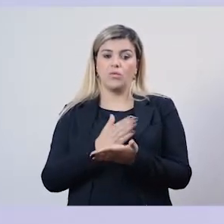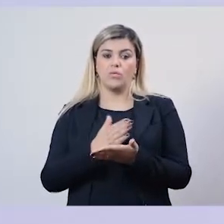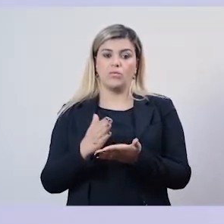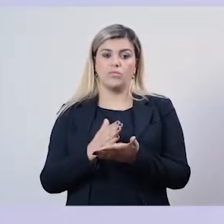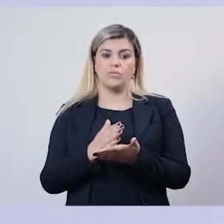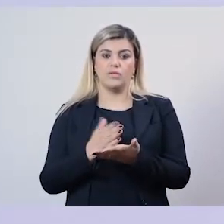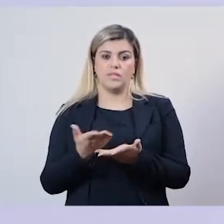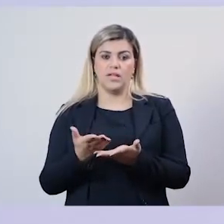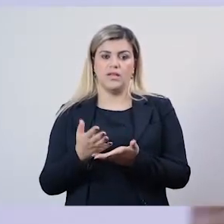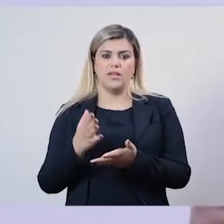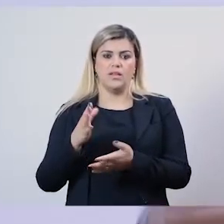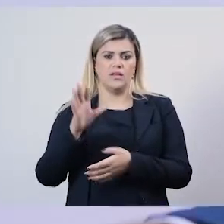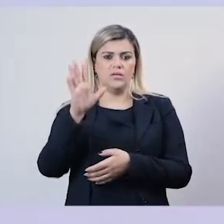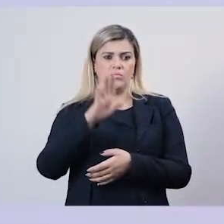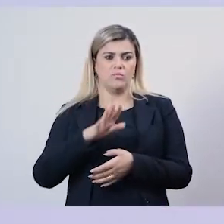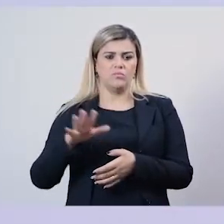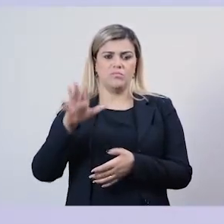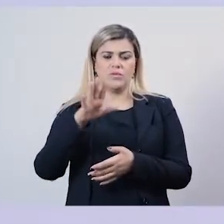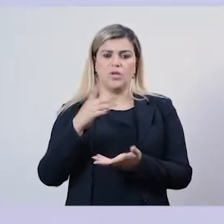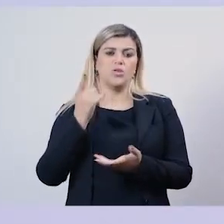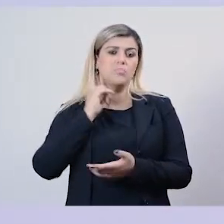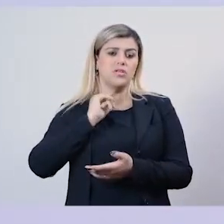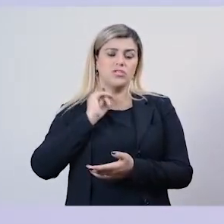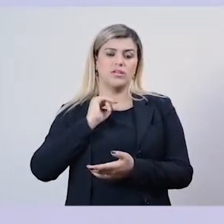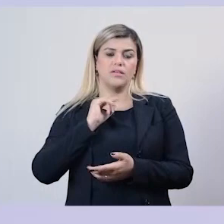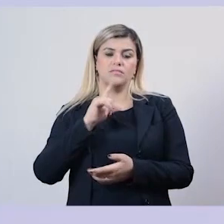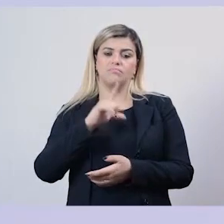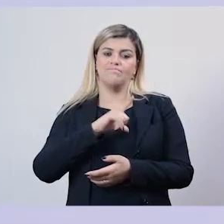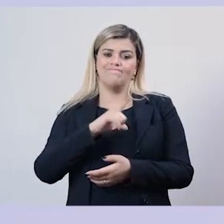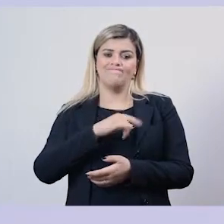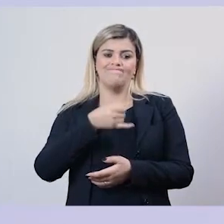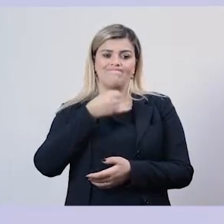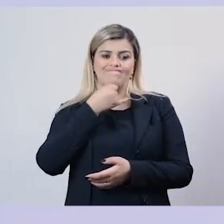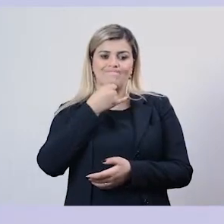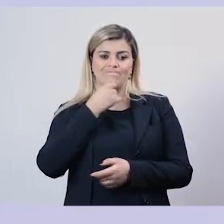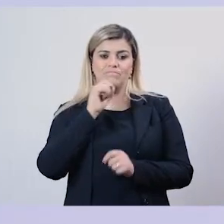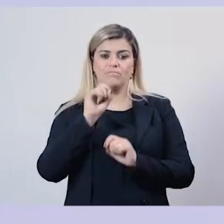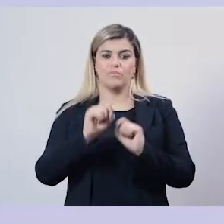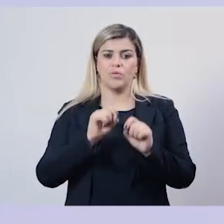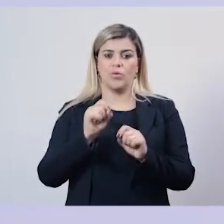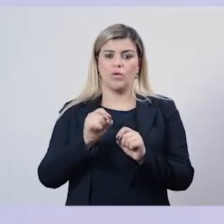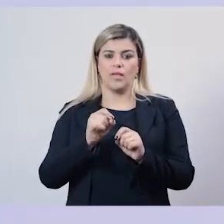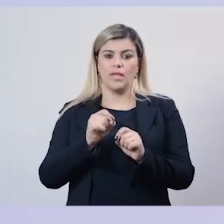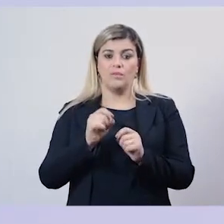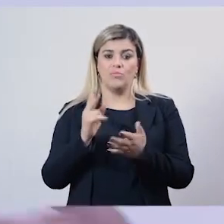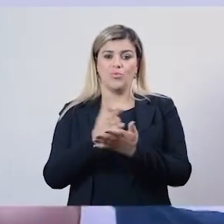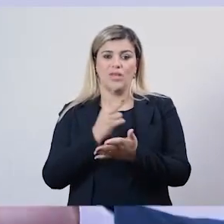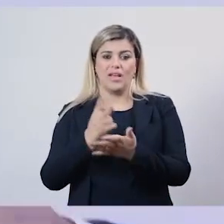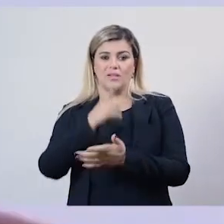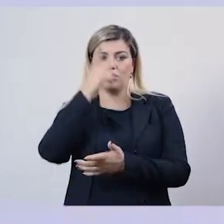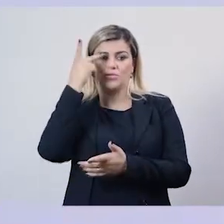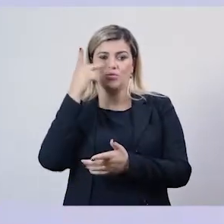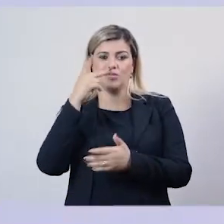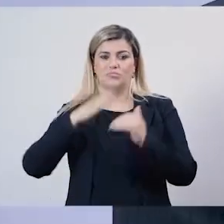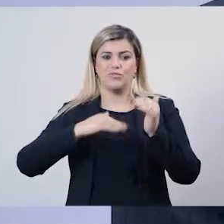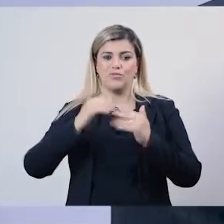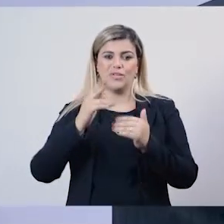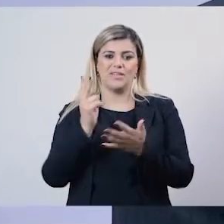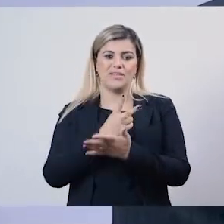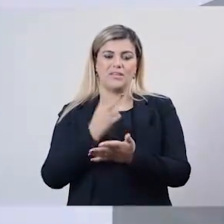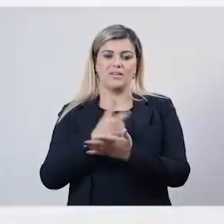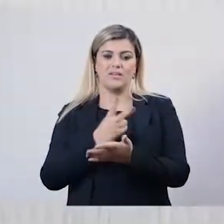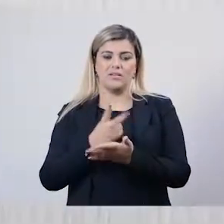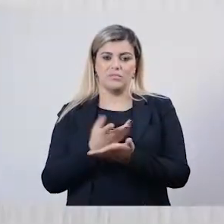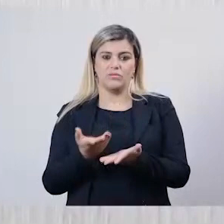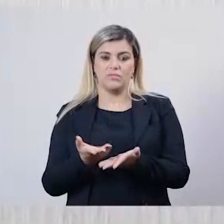todo, infelizmente, a gente ainda encontra muito exercício ilegal da profissão. Acredito que nessa época tinha